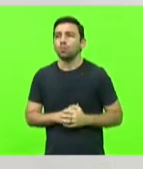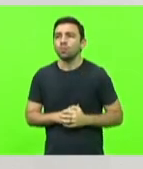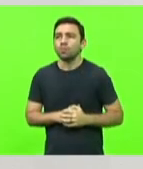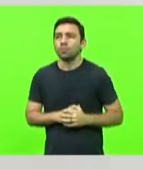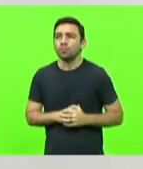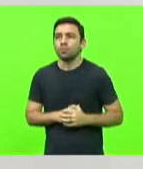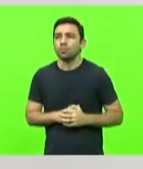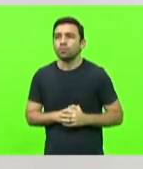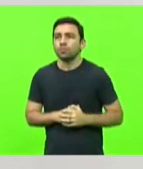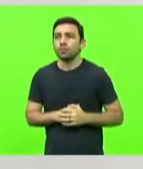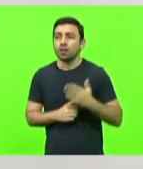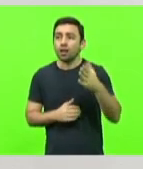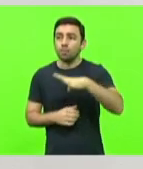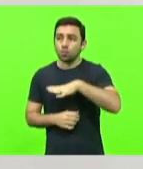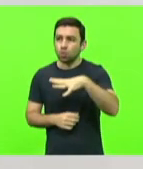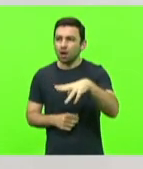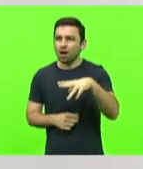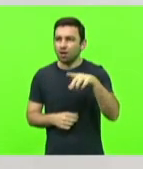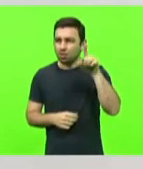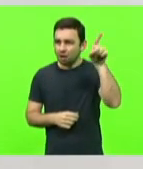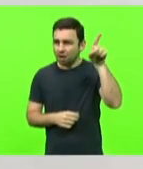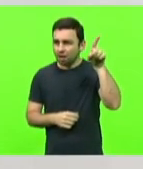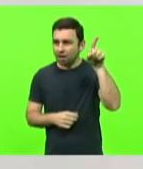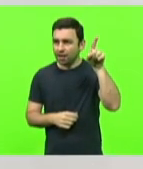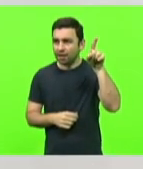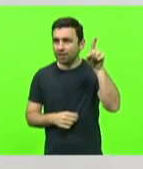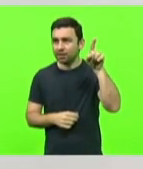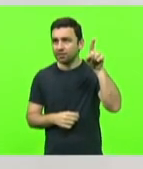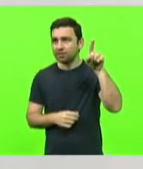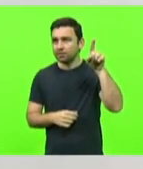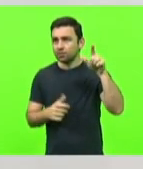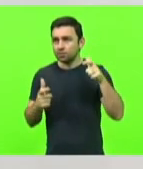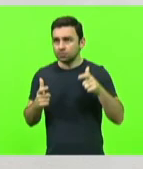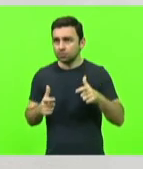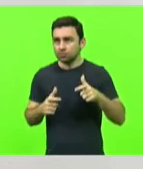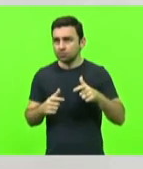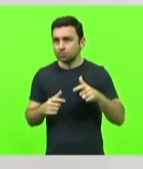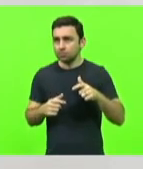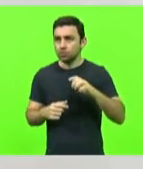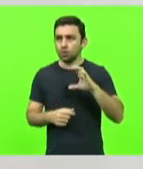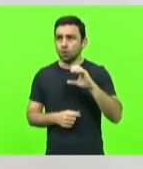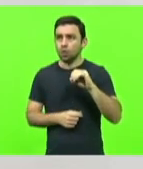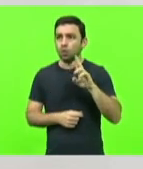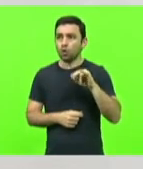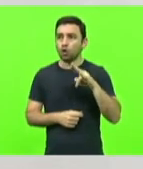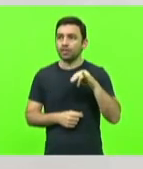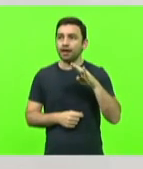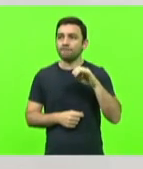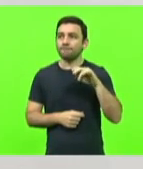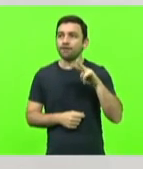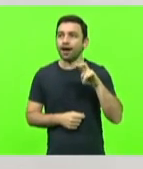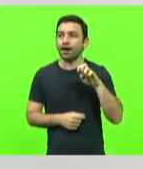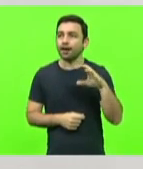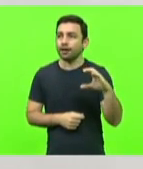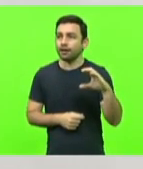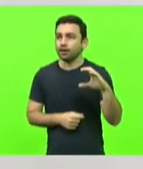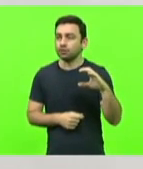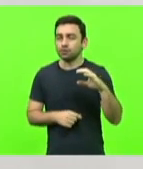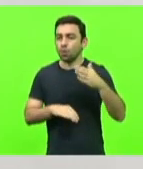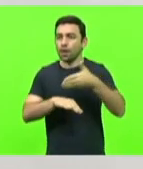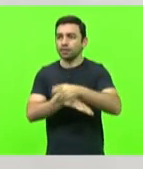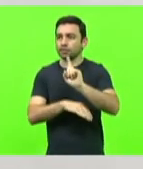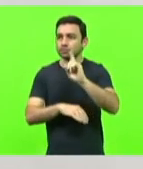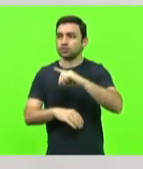Em Portugal, quem tomou, deputado Kenilson, quem tomou, Coronavac não quer que entre em Portugal, já está na